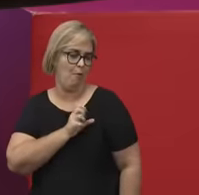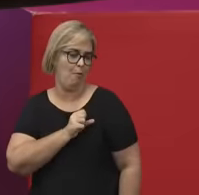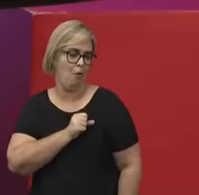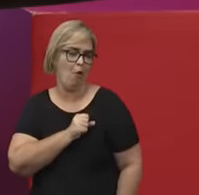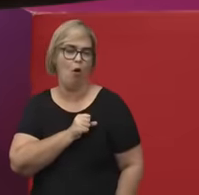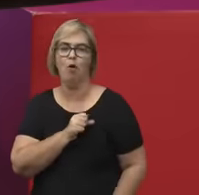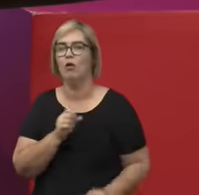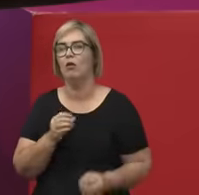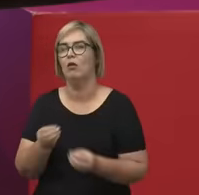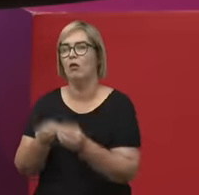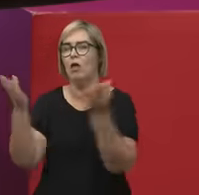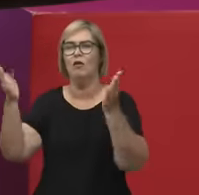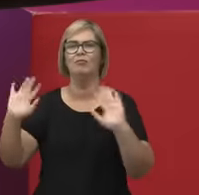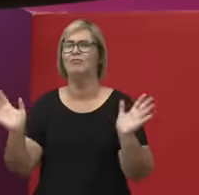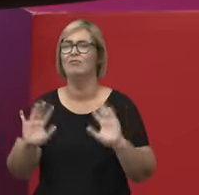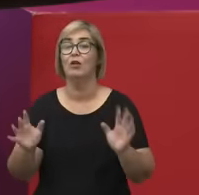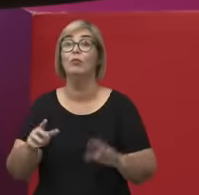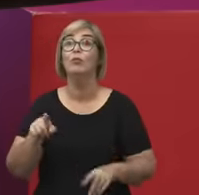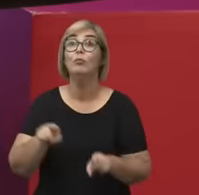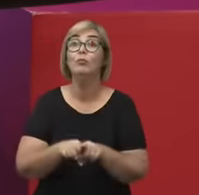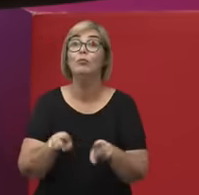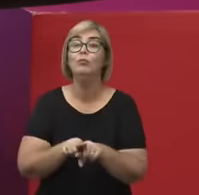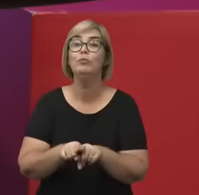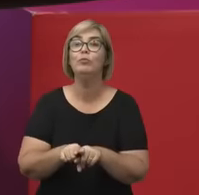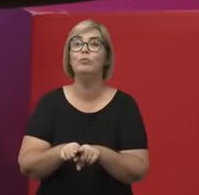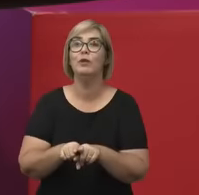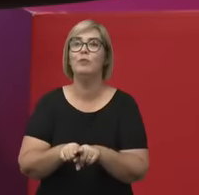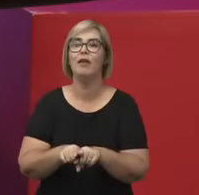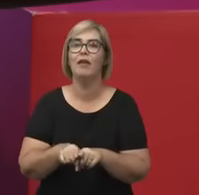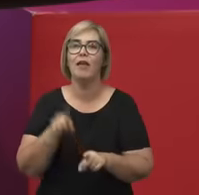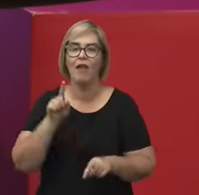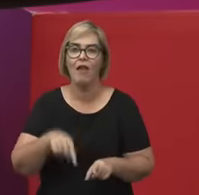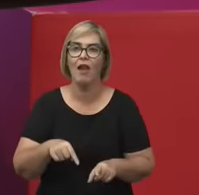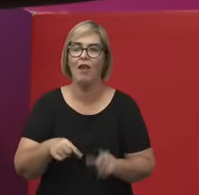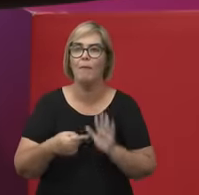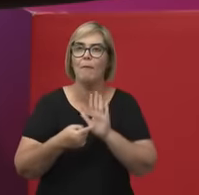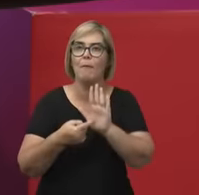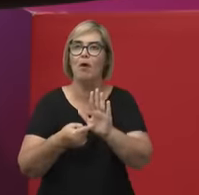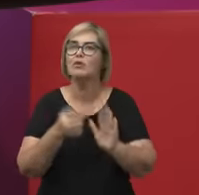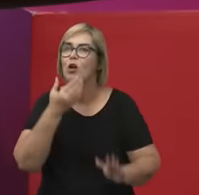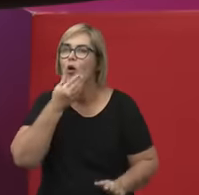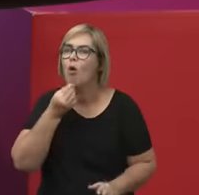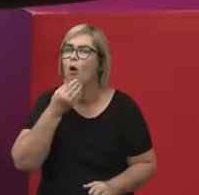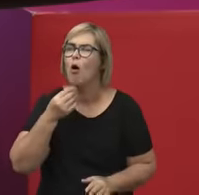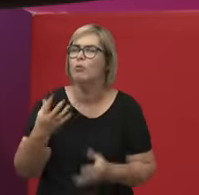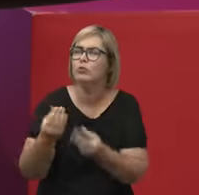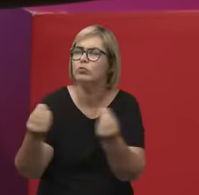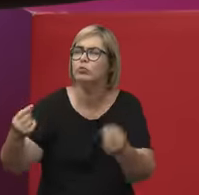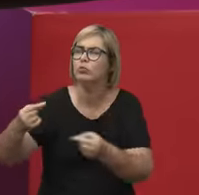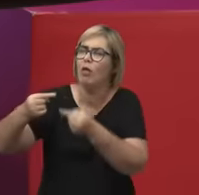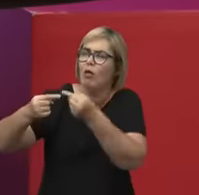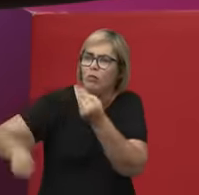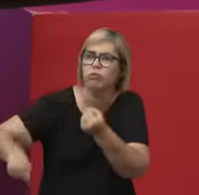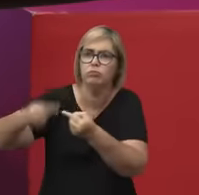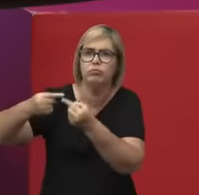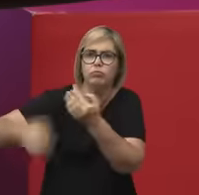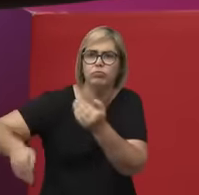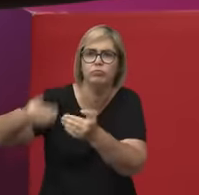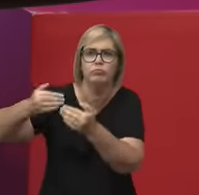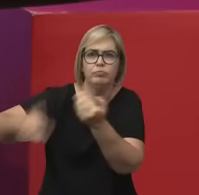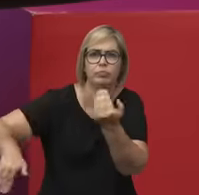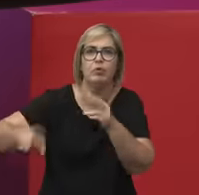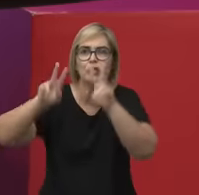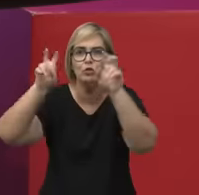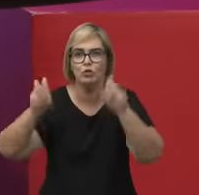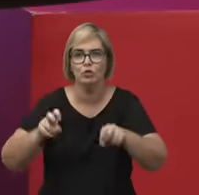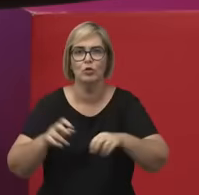pelos homens que não concordam com isso. E ela escreve o livro, junto com a filha dela, e dentre esses ensaios tem